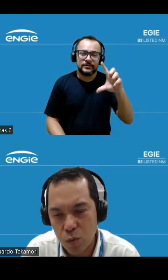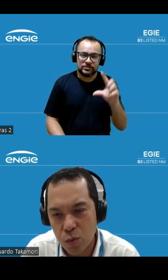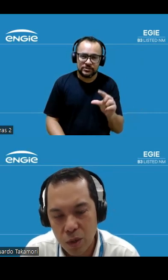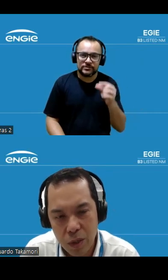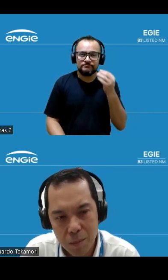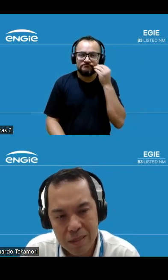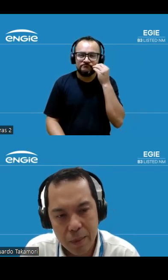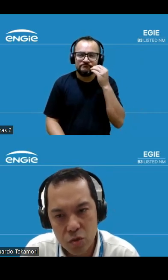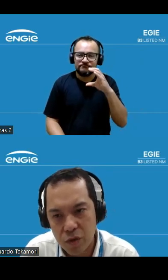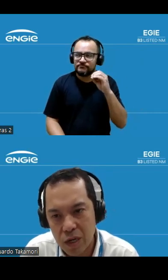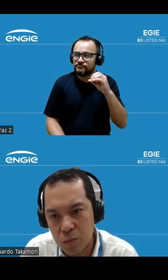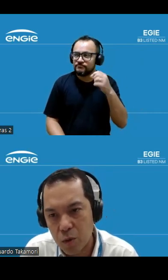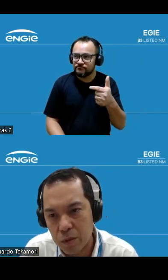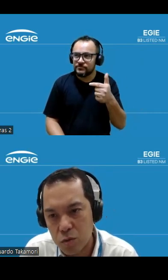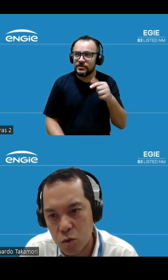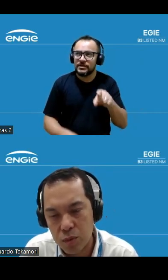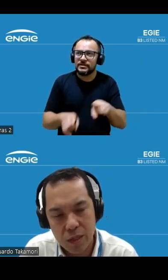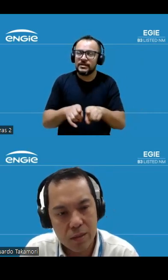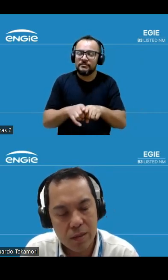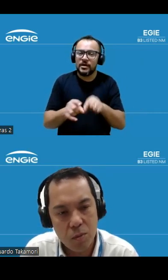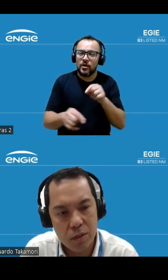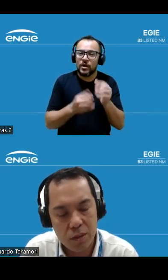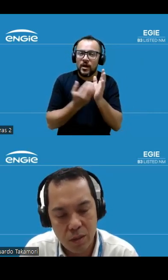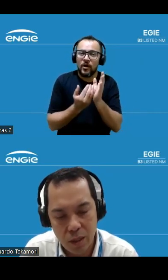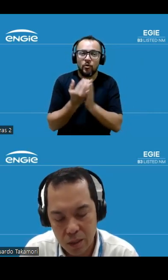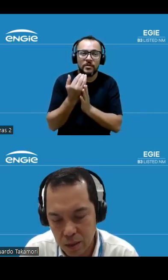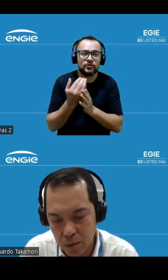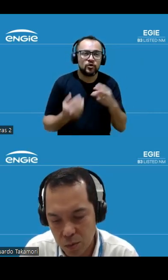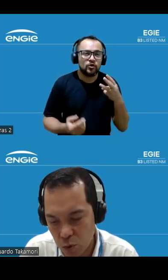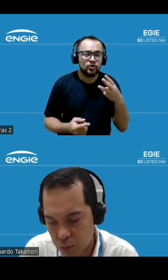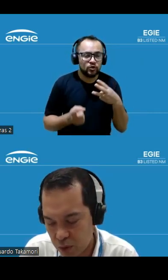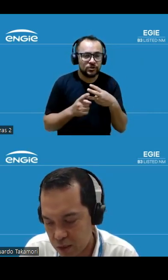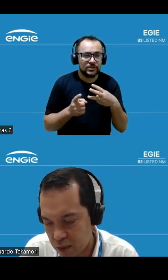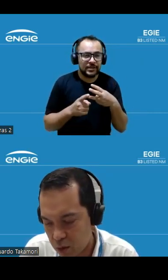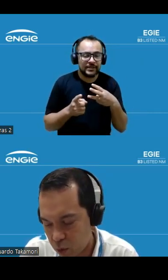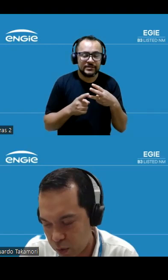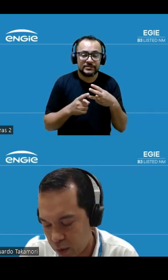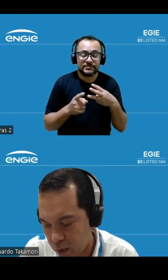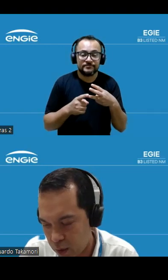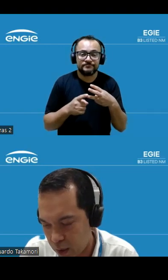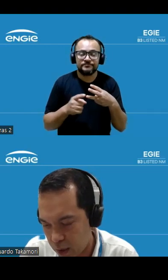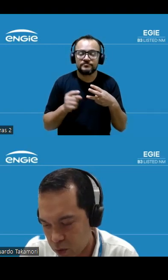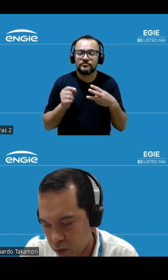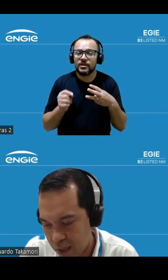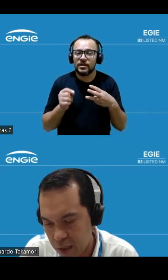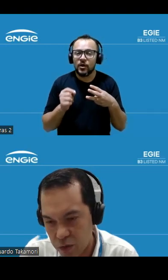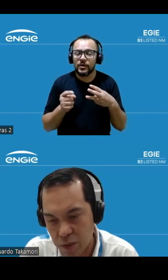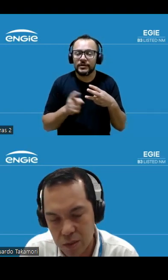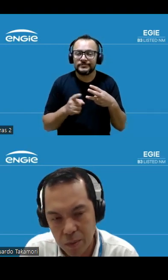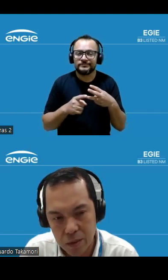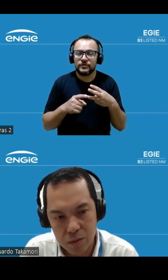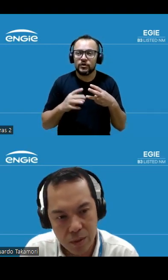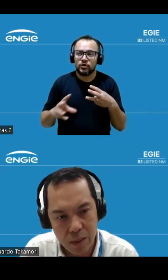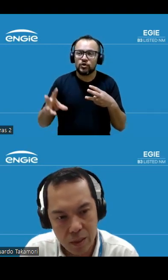E o... Basicamente, é justificado pelo aumento do escopo 3, né? Como a gente tem... Como o escopo 3, ele inclui toda a cadeia de